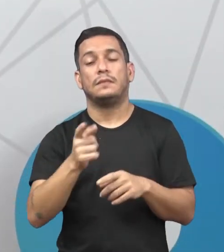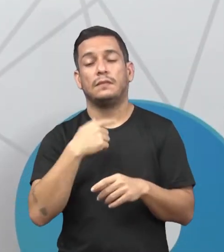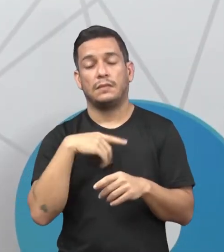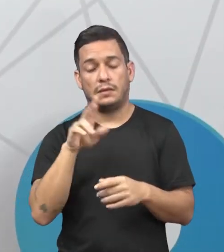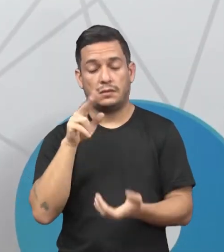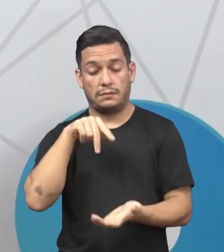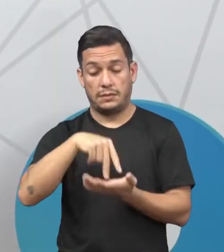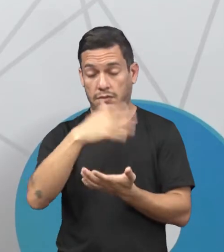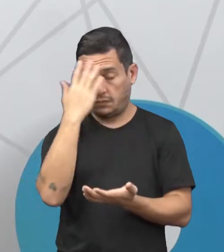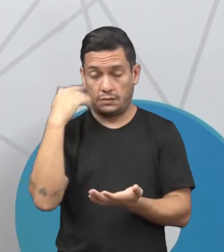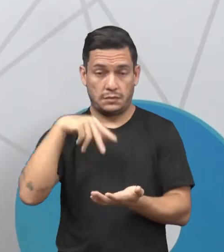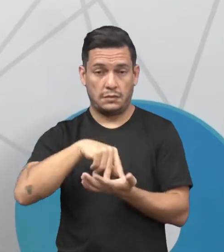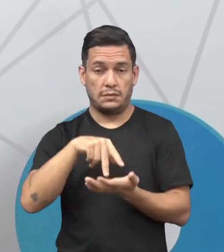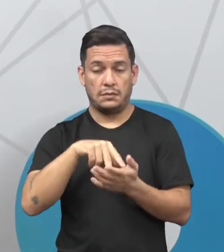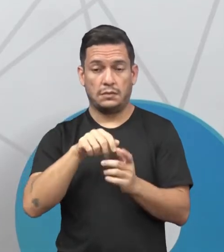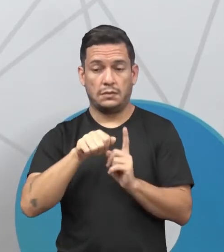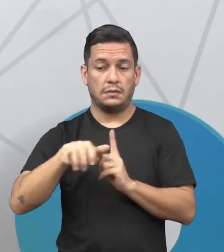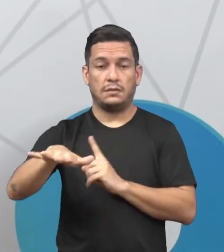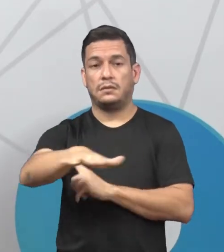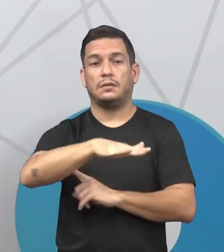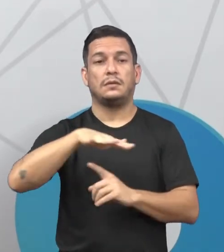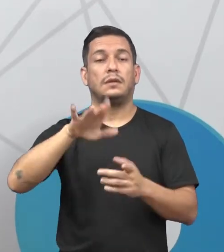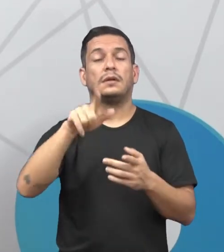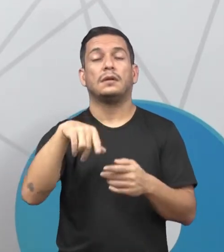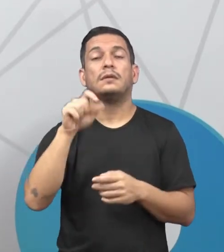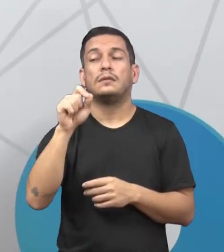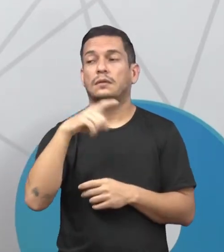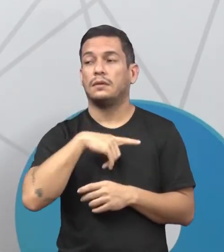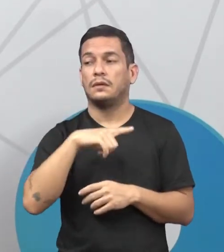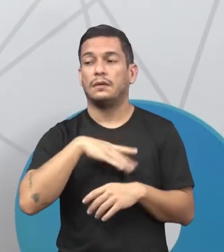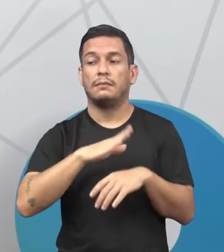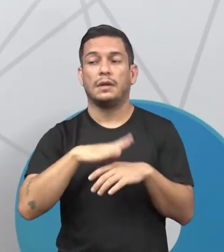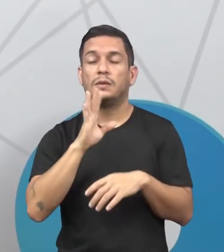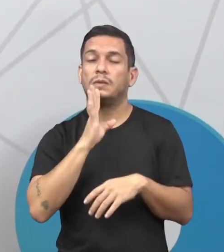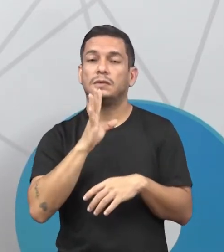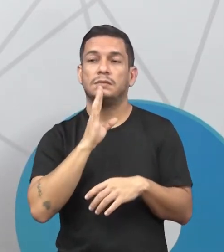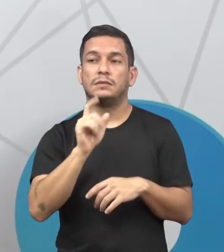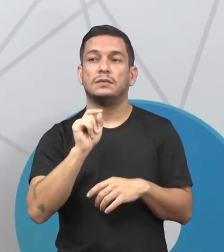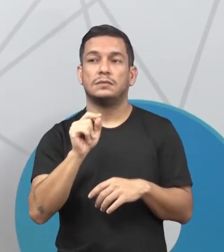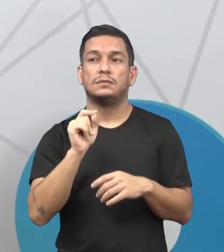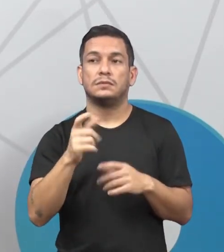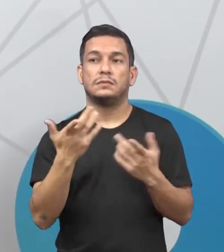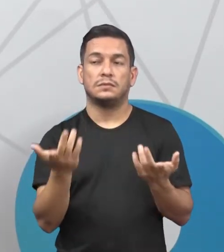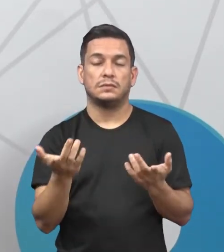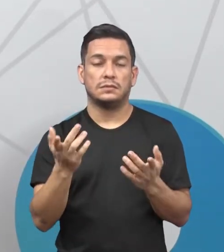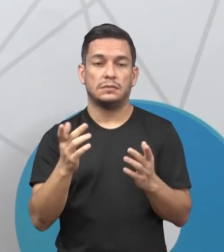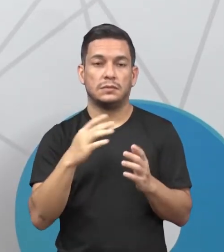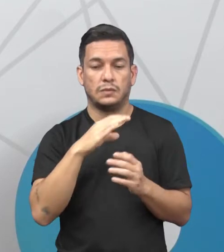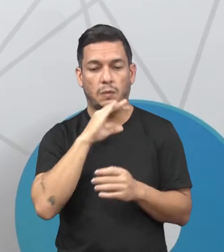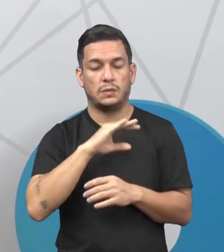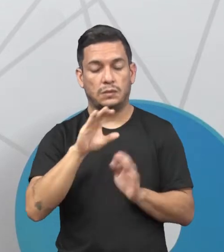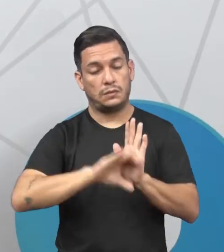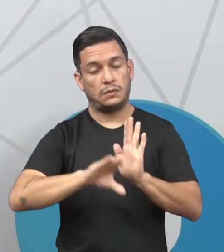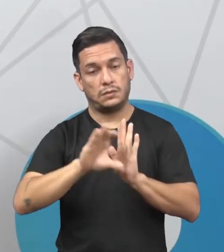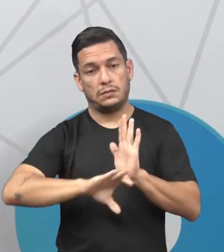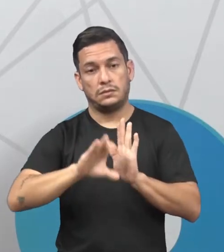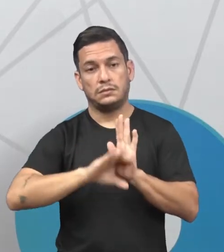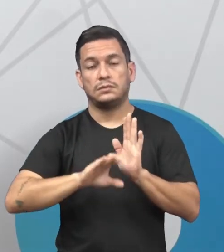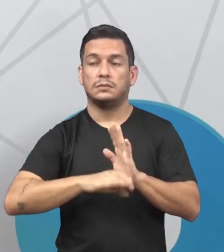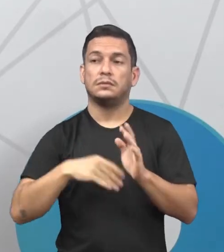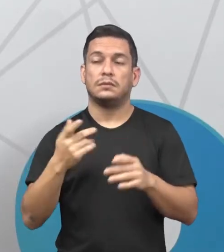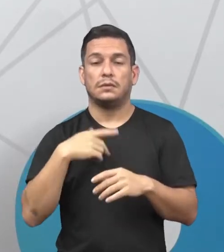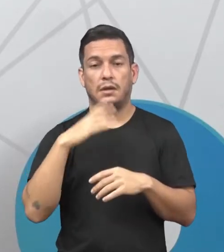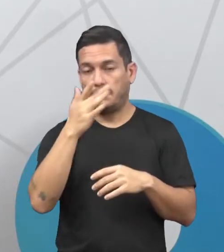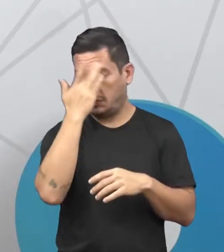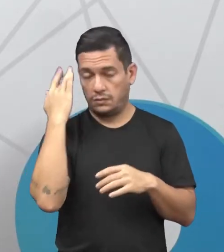está ali em pé, passando o conhecimento, ela tem mais conhecimento sobre determinado conteúdo. Quem está